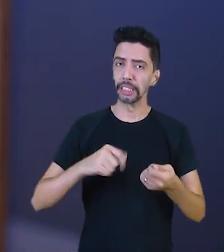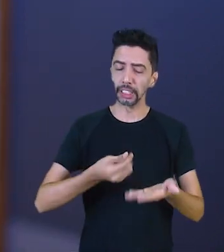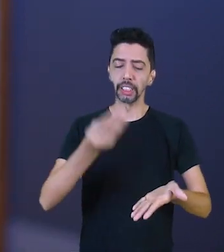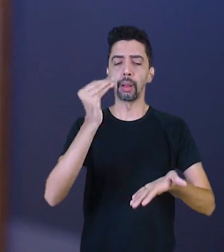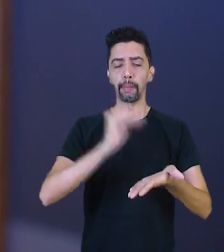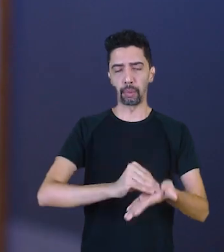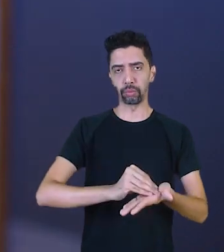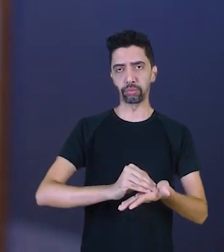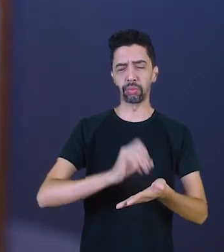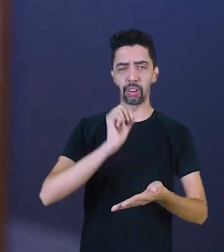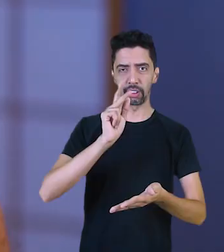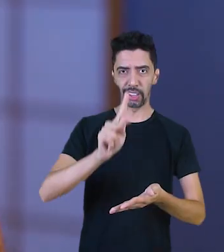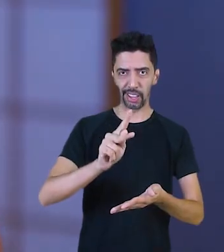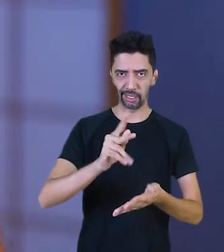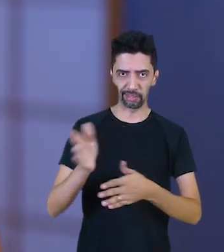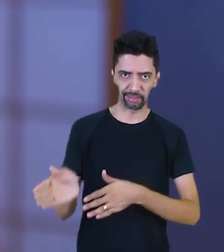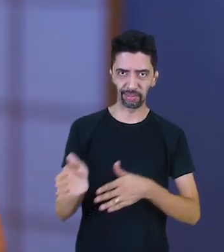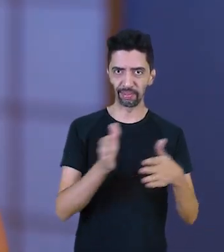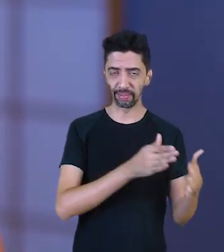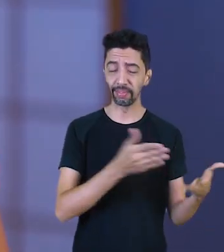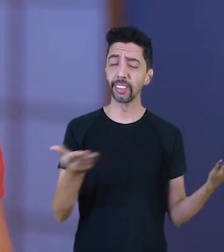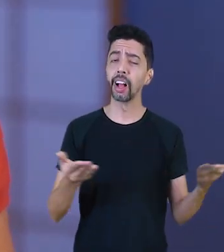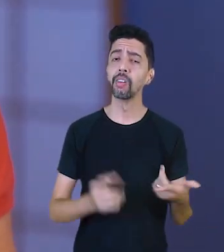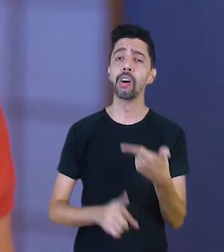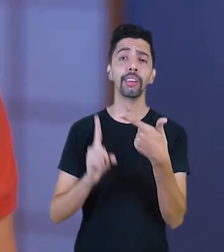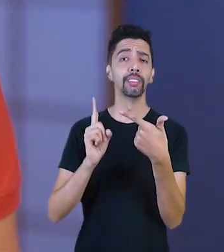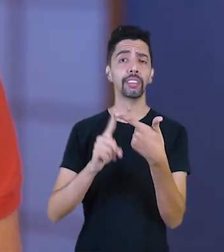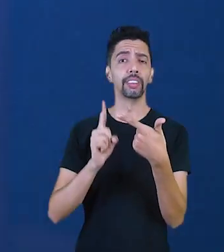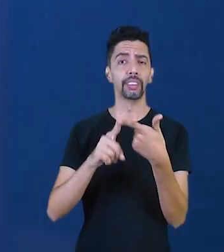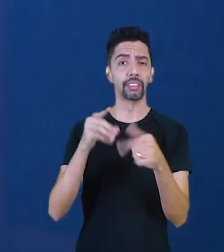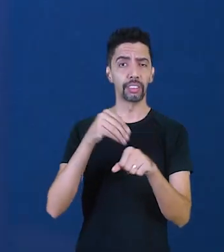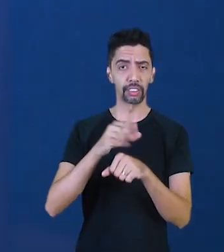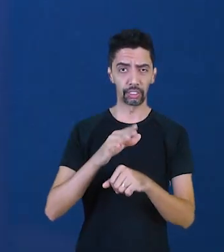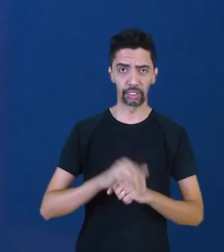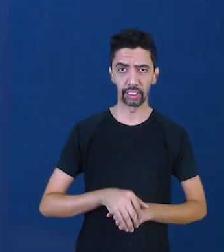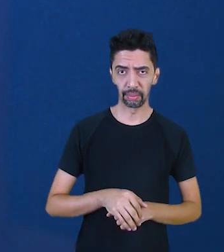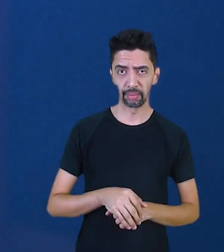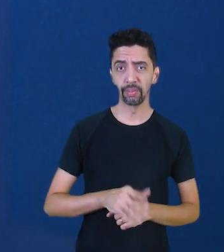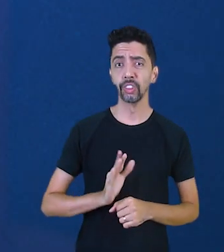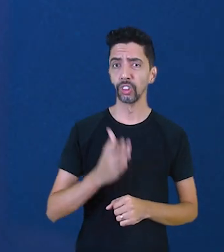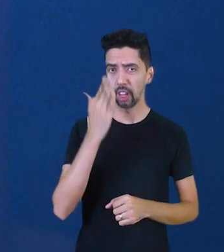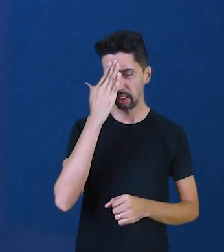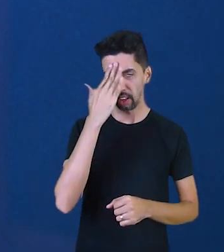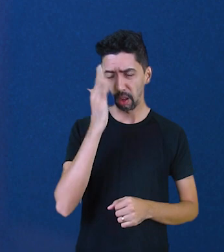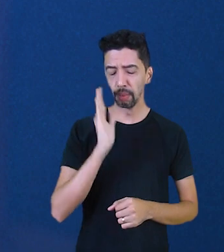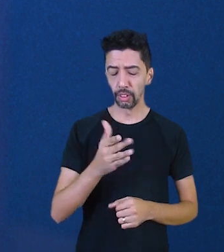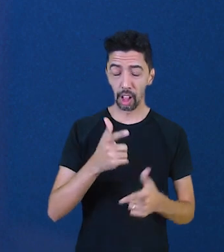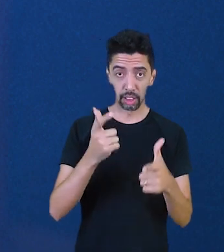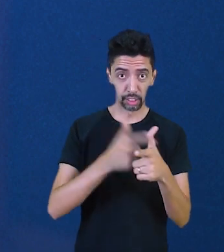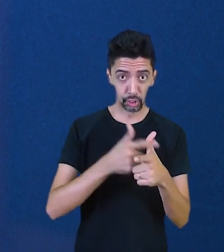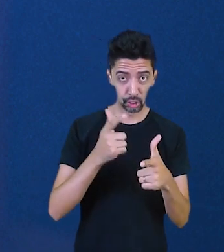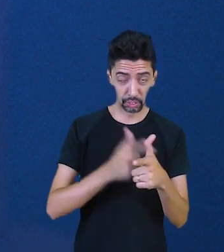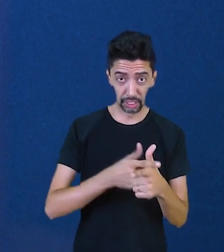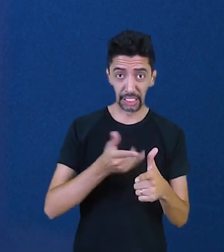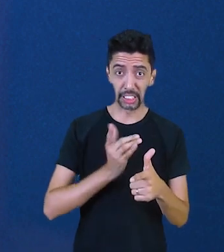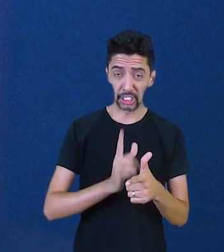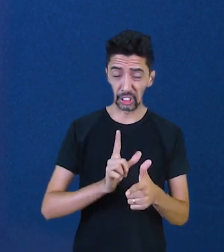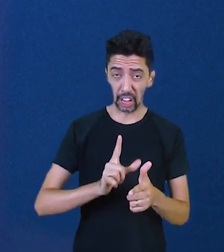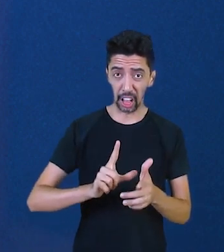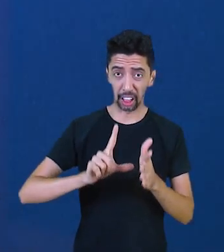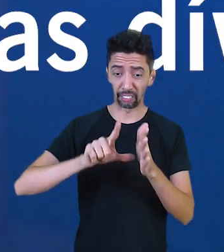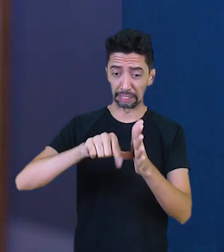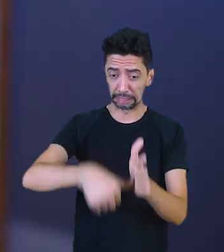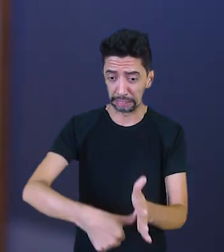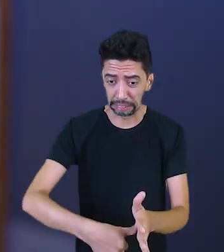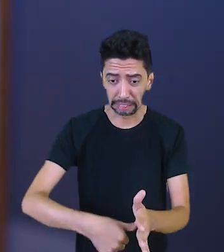correto. Vamos para o segundo passo. Levantar as dívidas vencidas e ainda aquelas